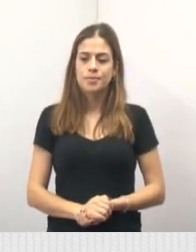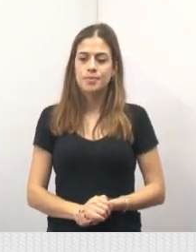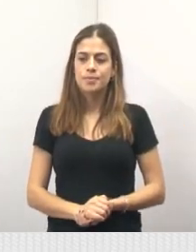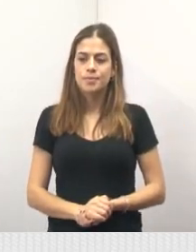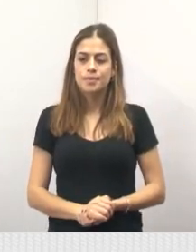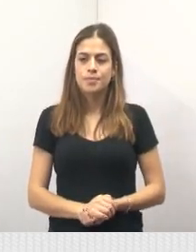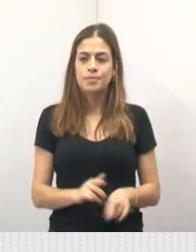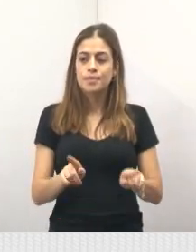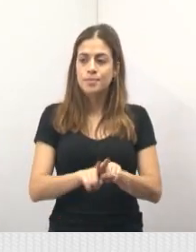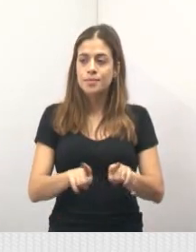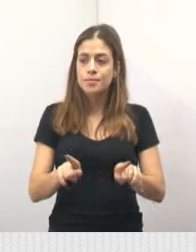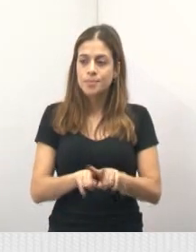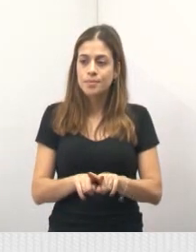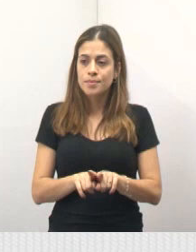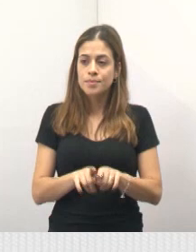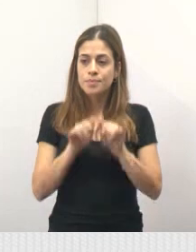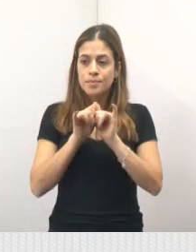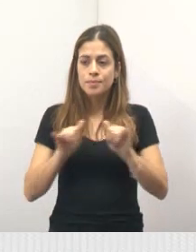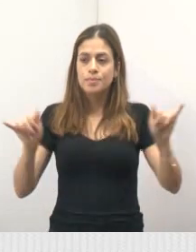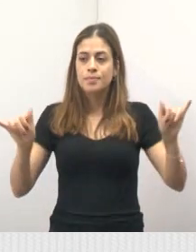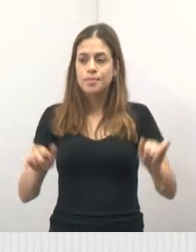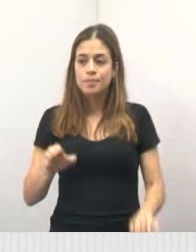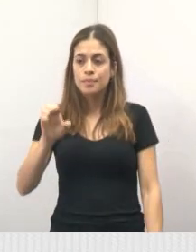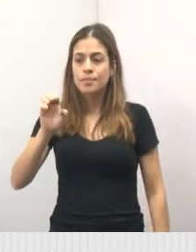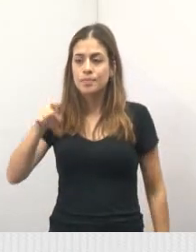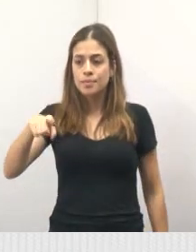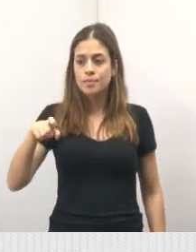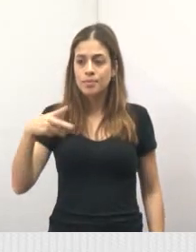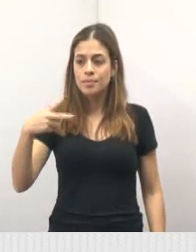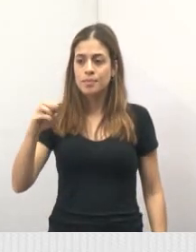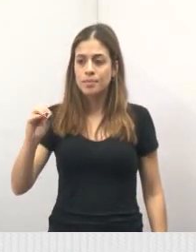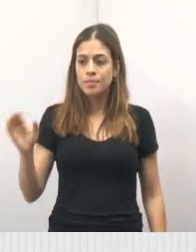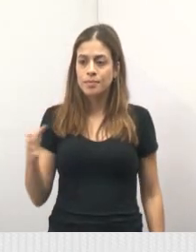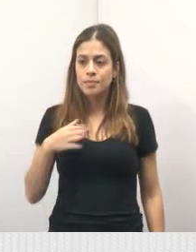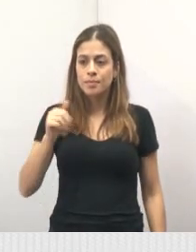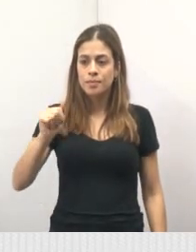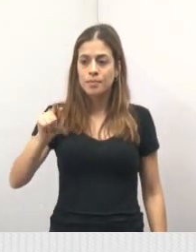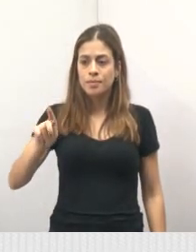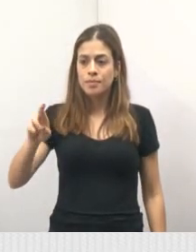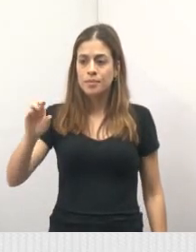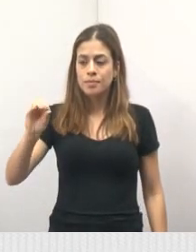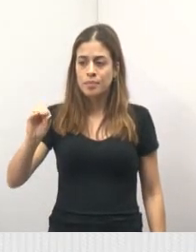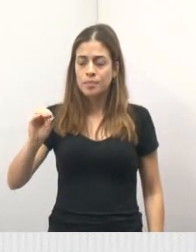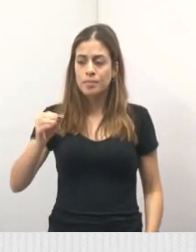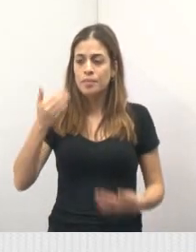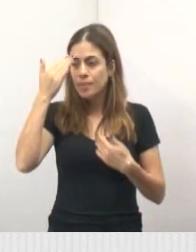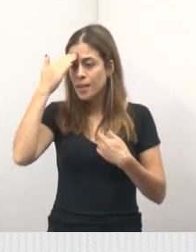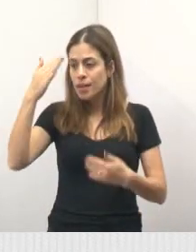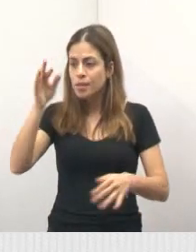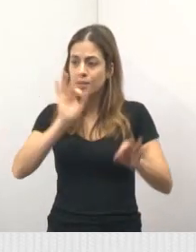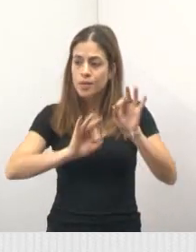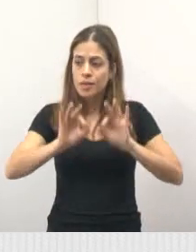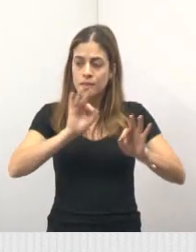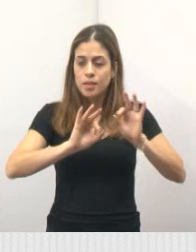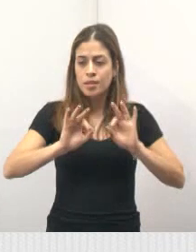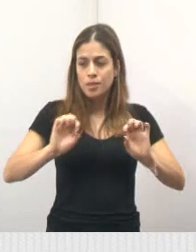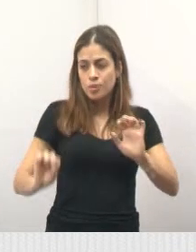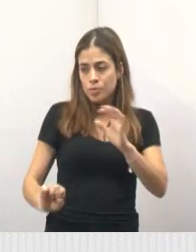Também no lançamento da Expo Agro 2023, agradeço o organizador do evento, Rodrigo Dallagnol,